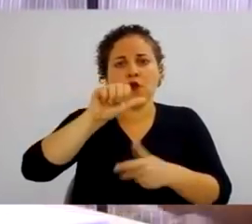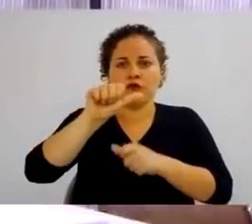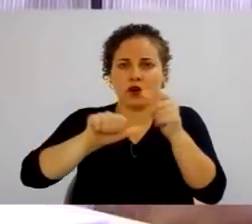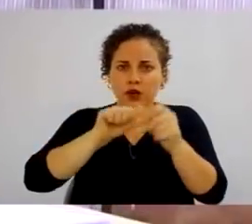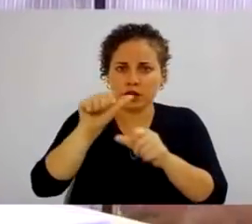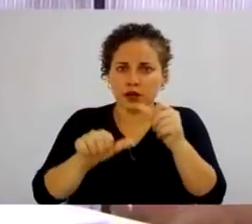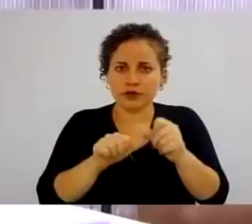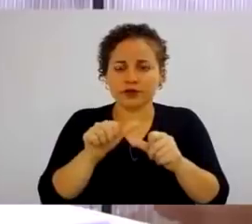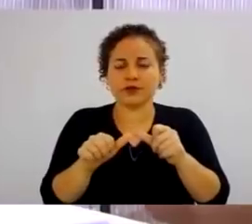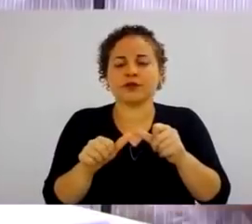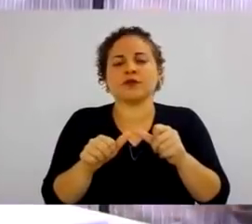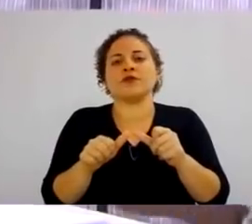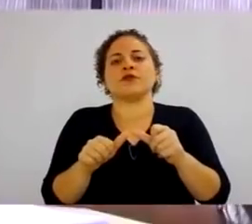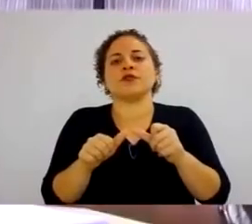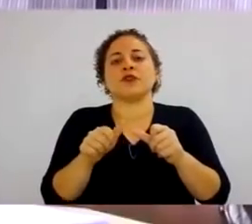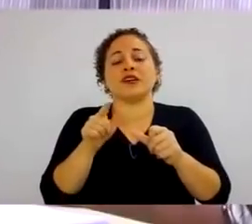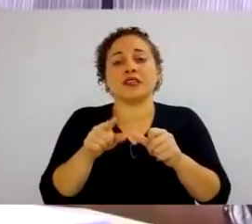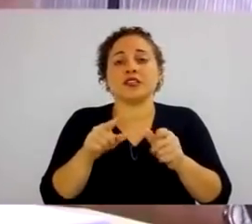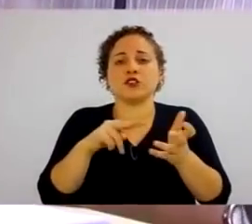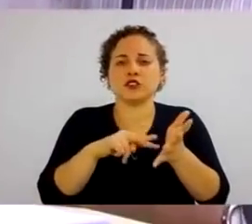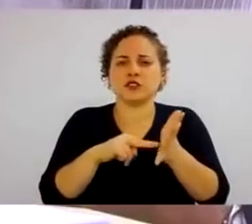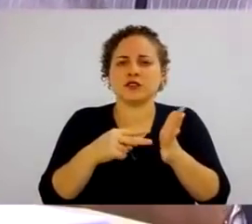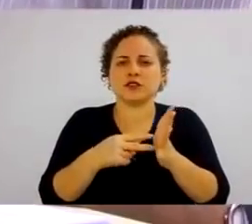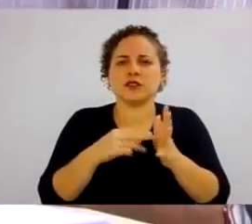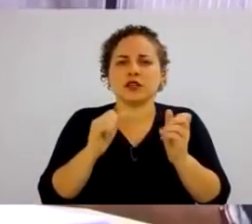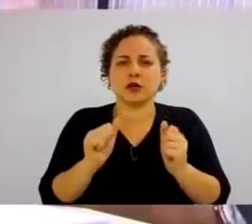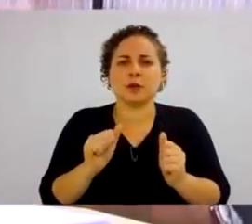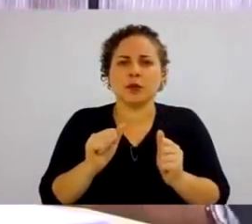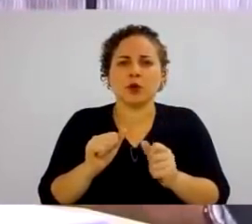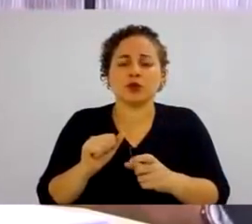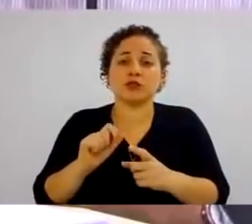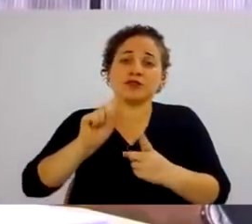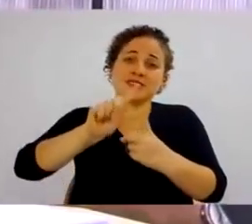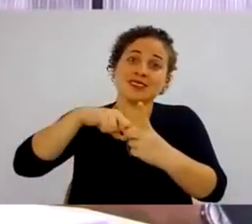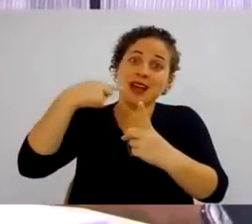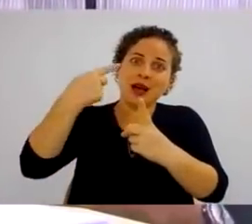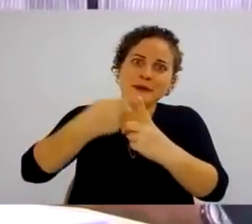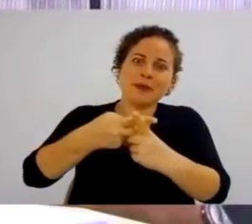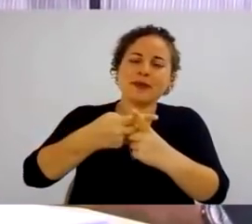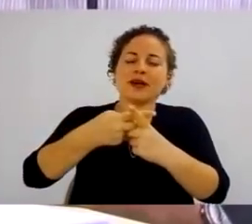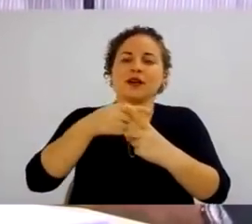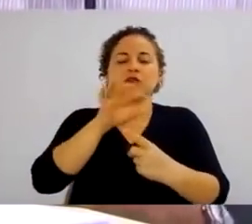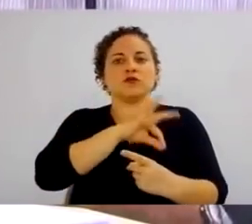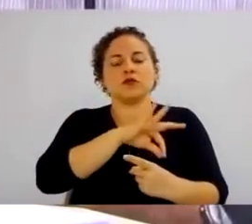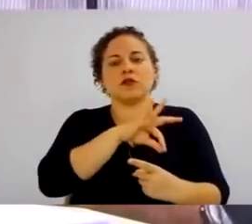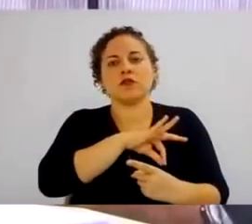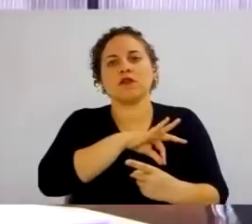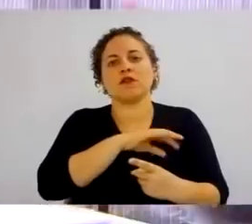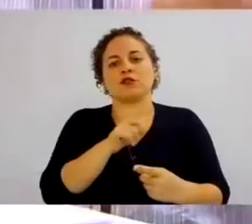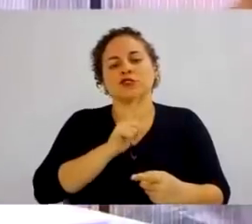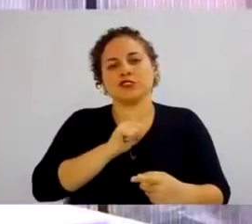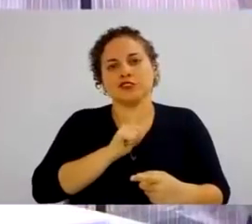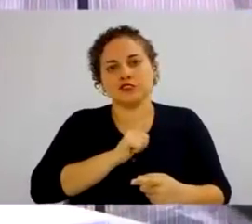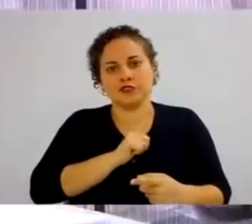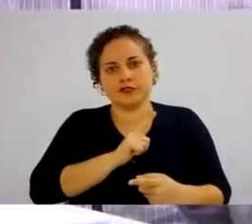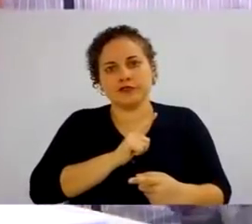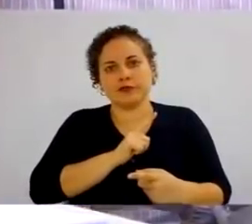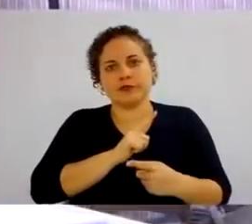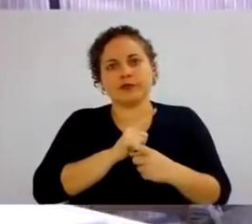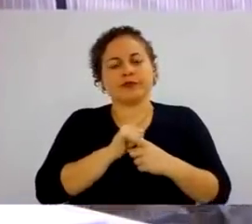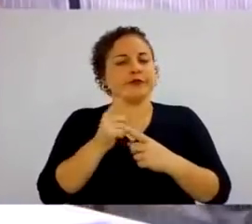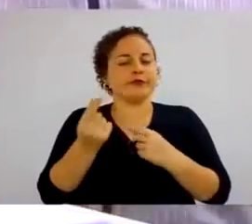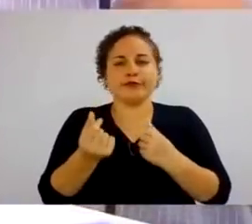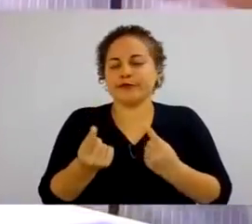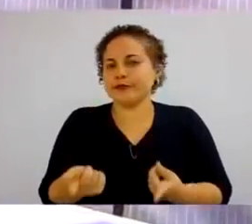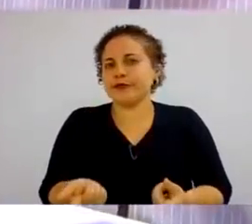Outros pré-requisitos. Ou seja, é aquilo que pode ser somado ao dinheiro que você está ganhando. Pode ser